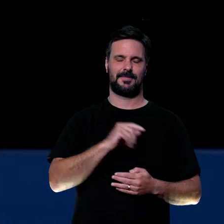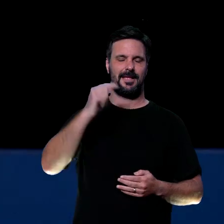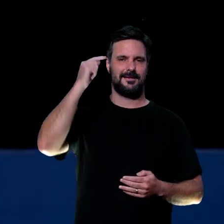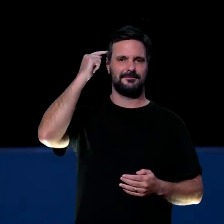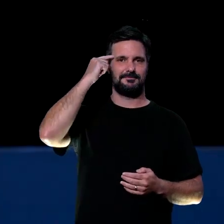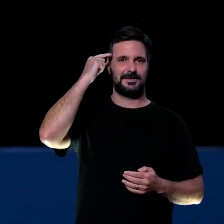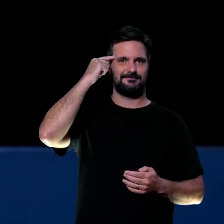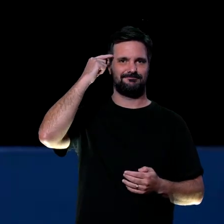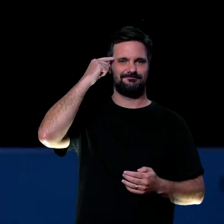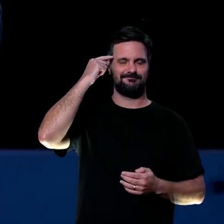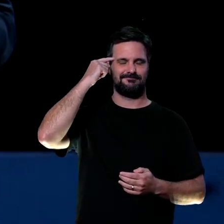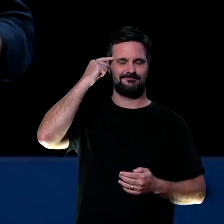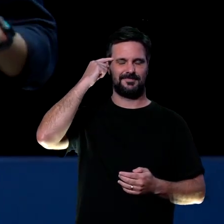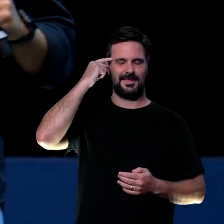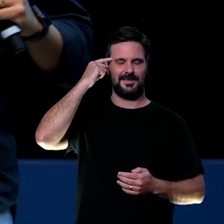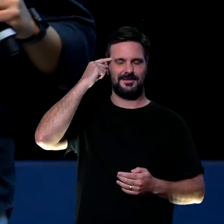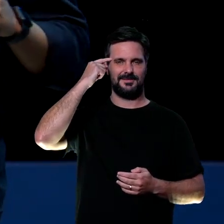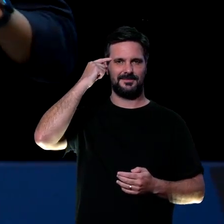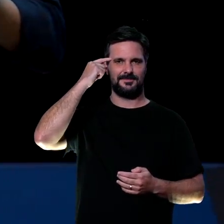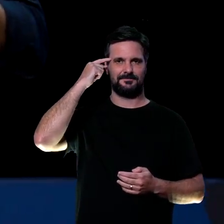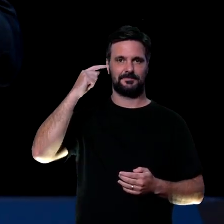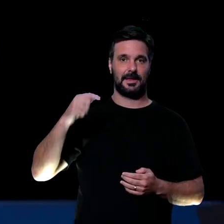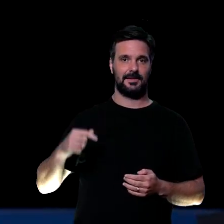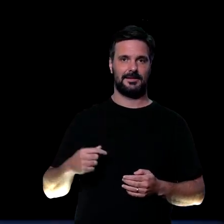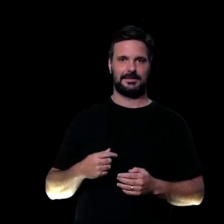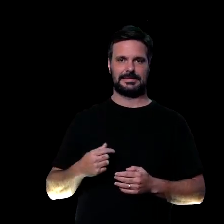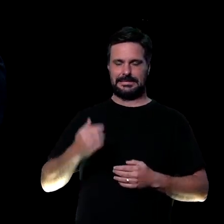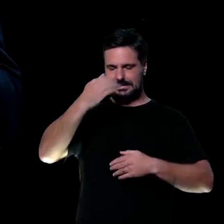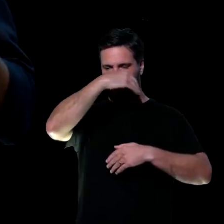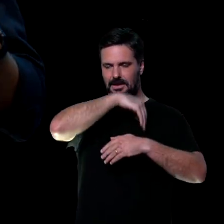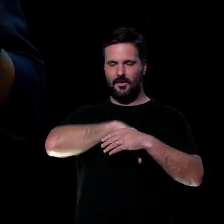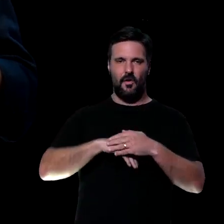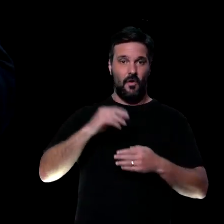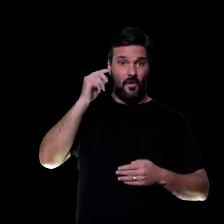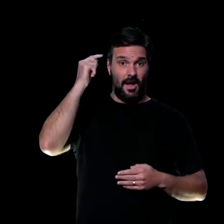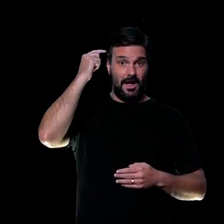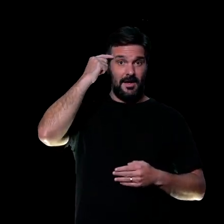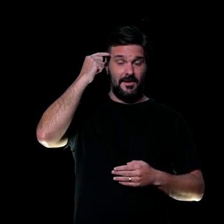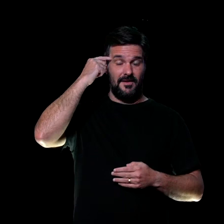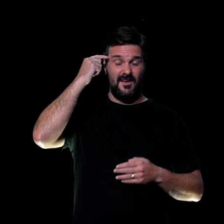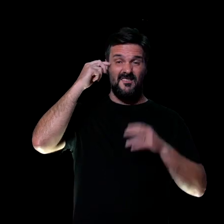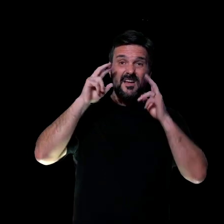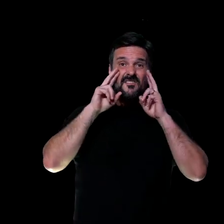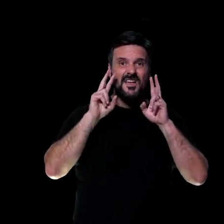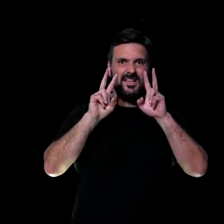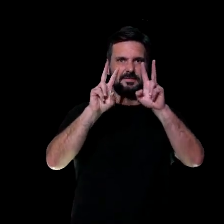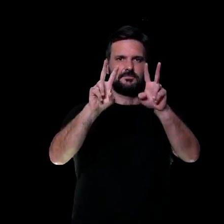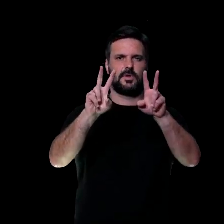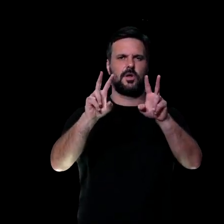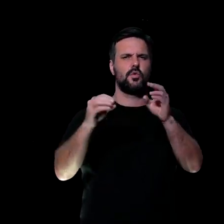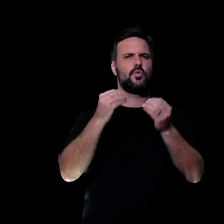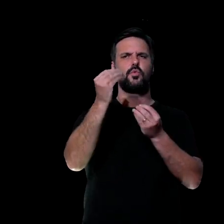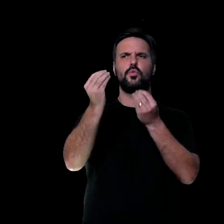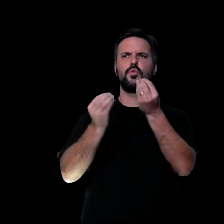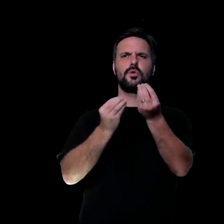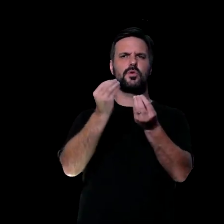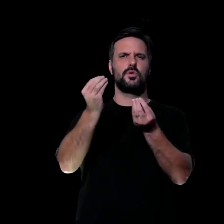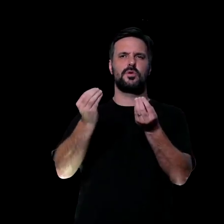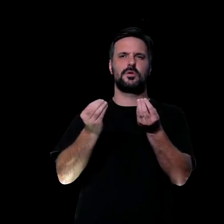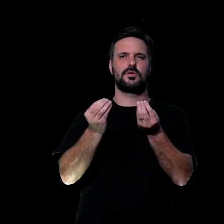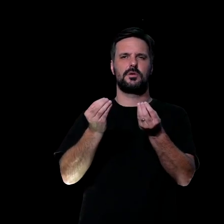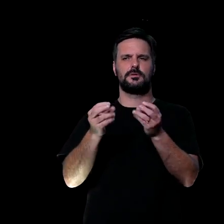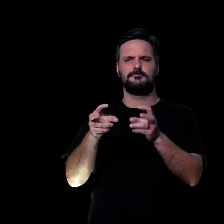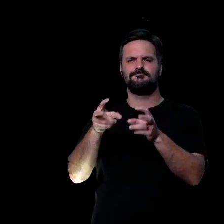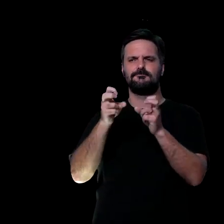Porque o pensamento, quando ele se aloja na nossa mente, um tipo de visão de vida, de encarar a vida, de interpretar